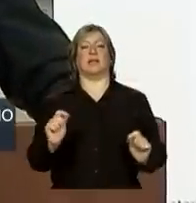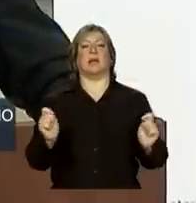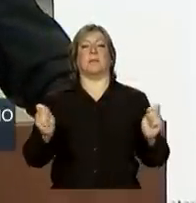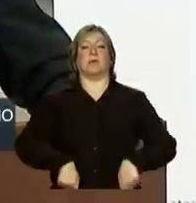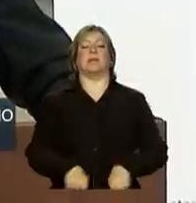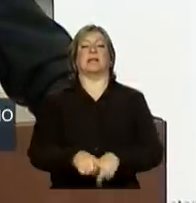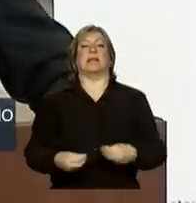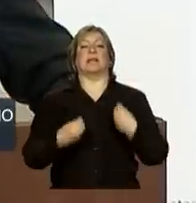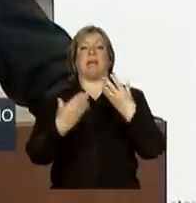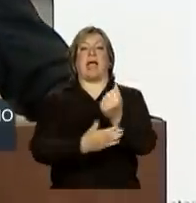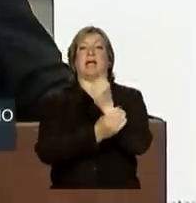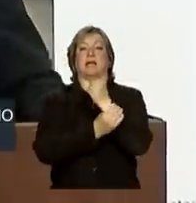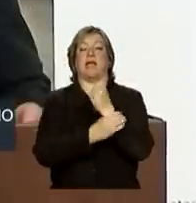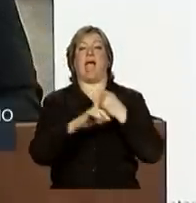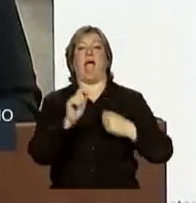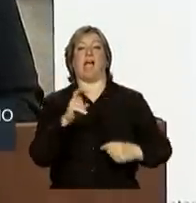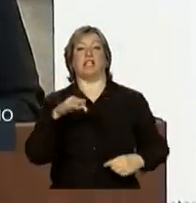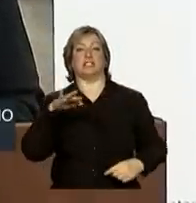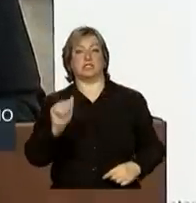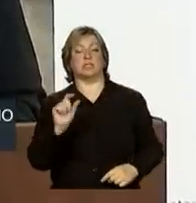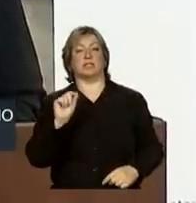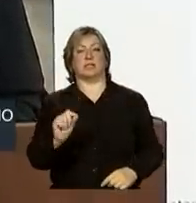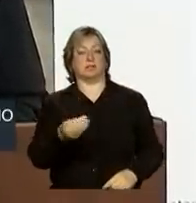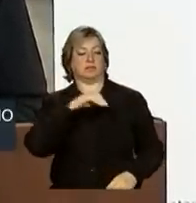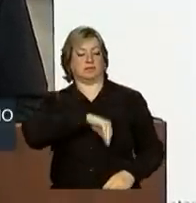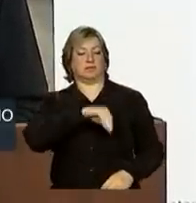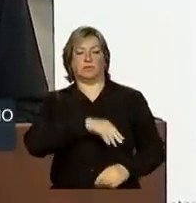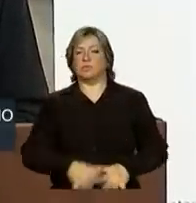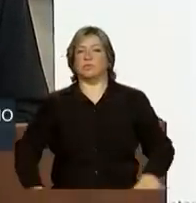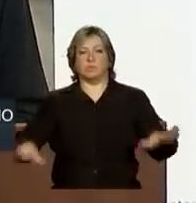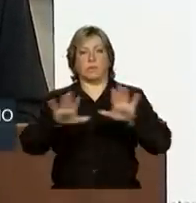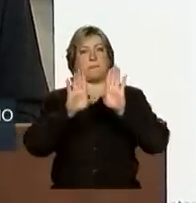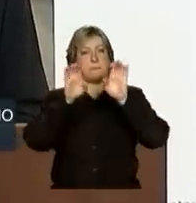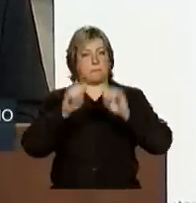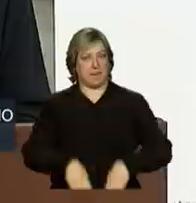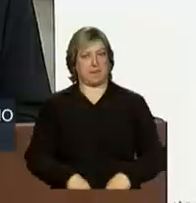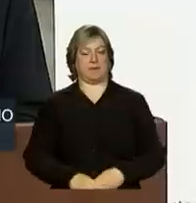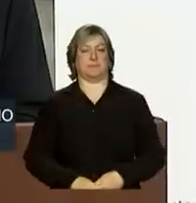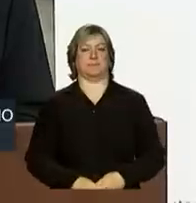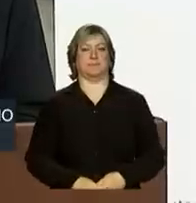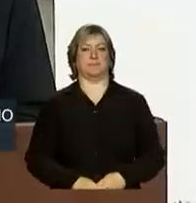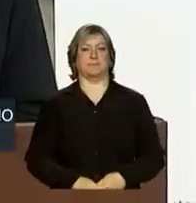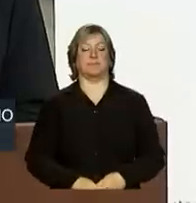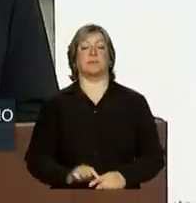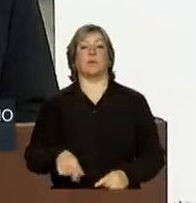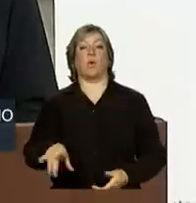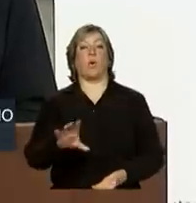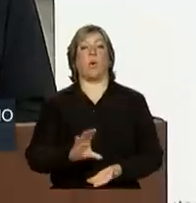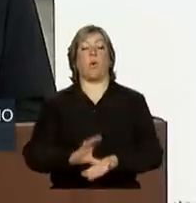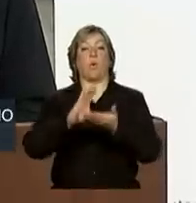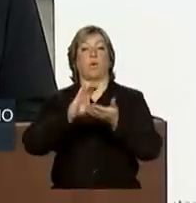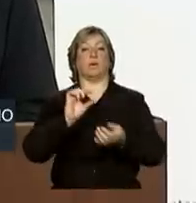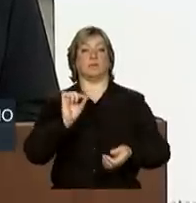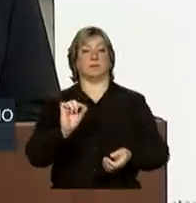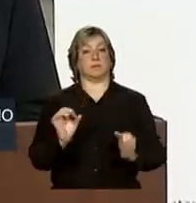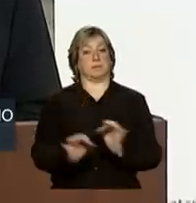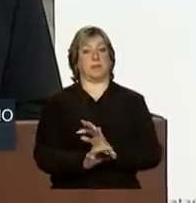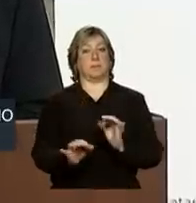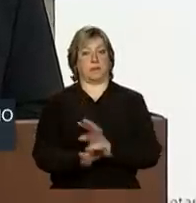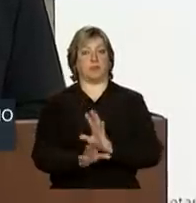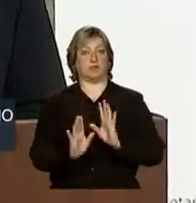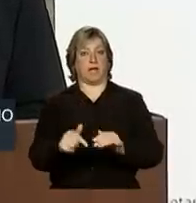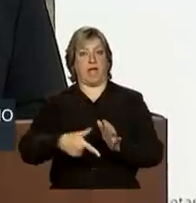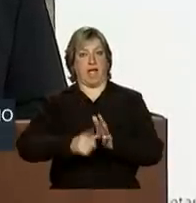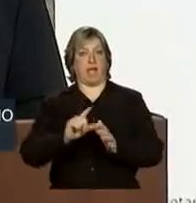garantir uma estrutura de distribuição de renda adequada. O Conselho se preparou para essa